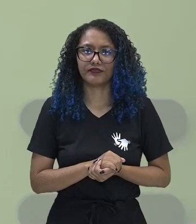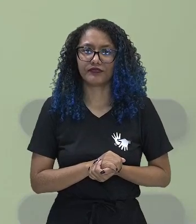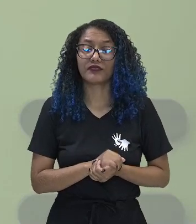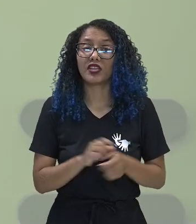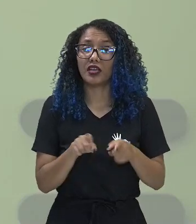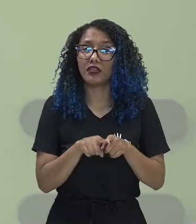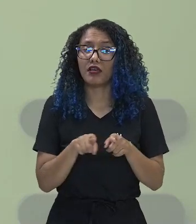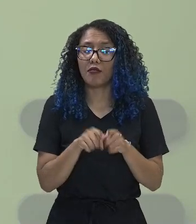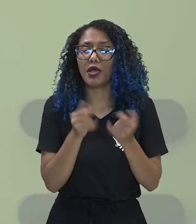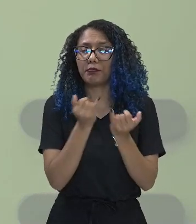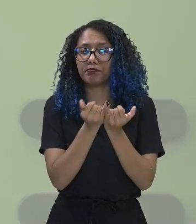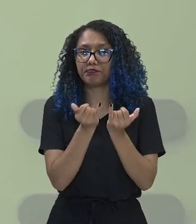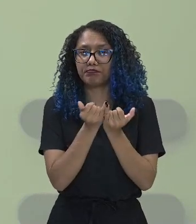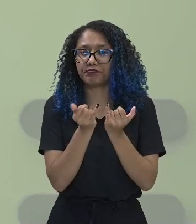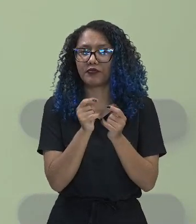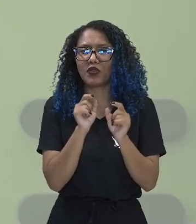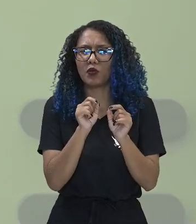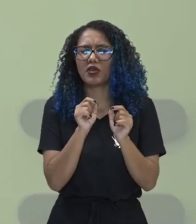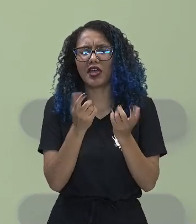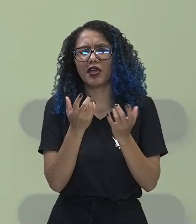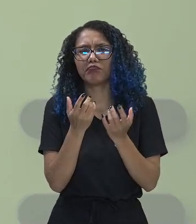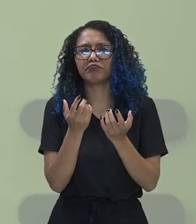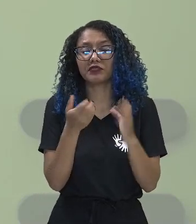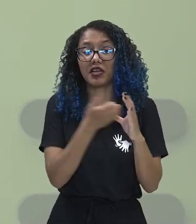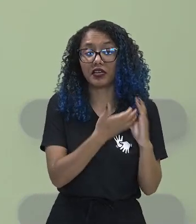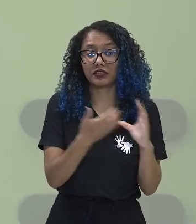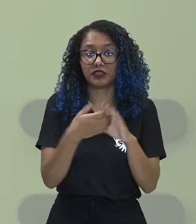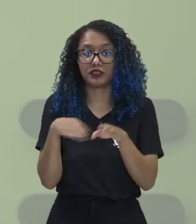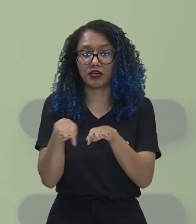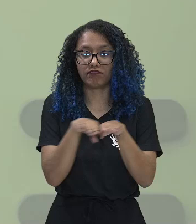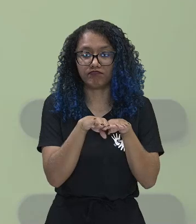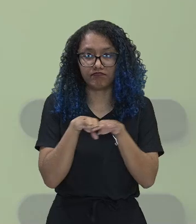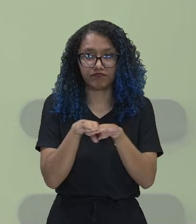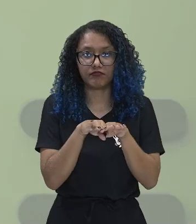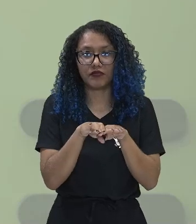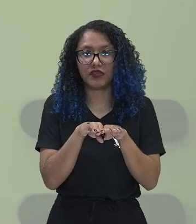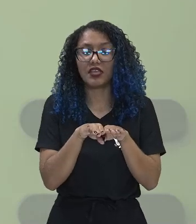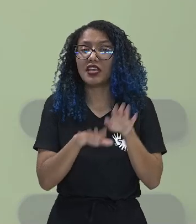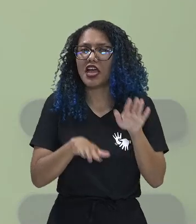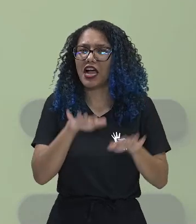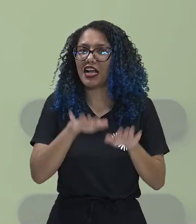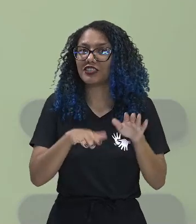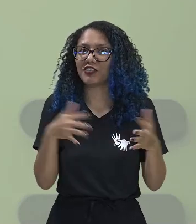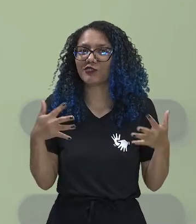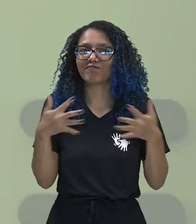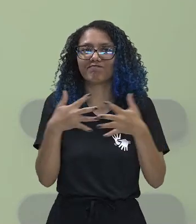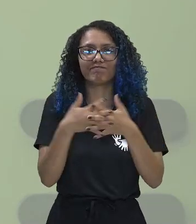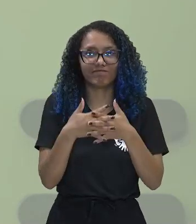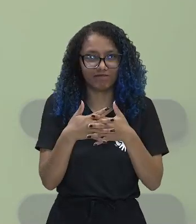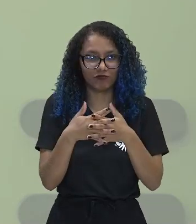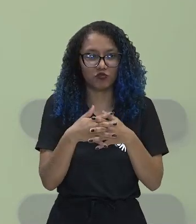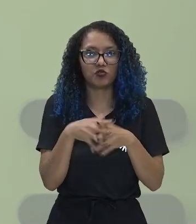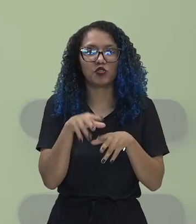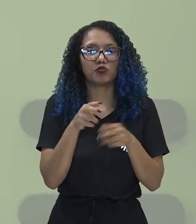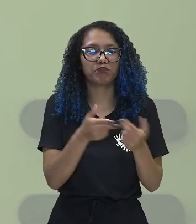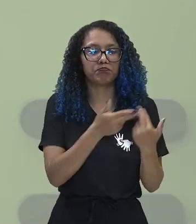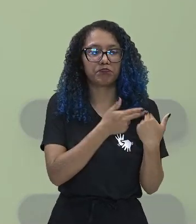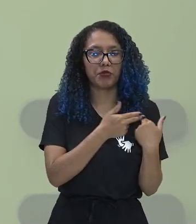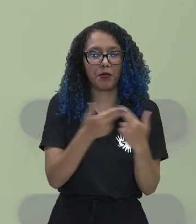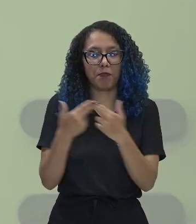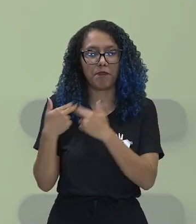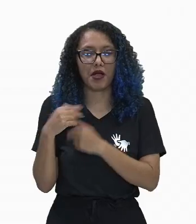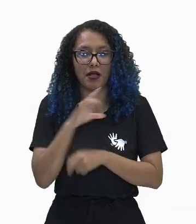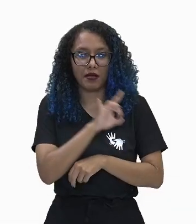torna comum entre os dois do sistema e faz com que a gente confunda a função de cada um. Vou apresentar a